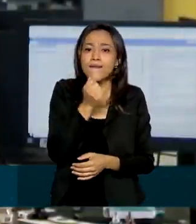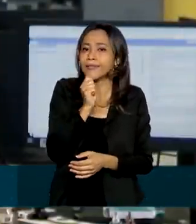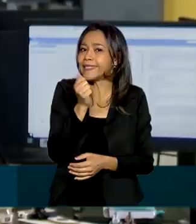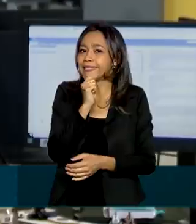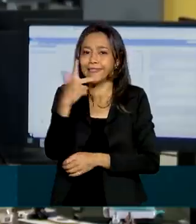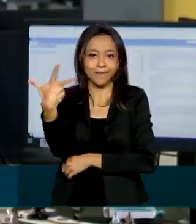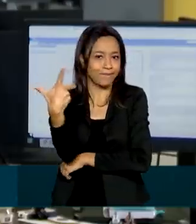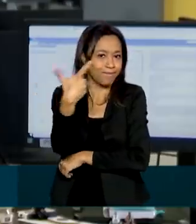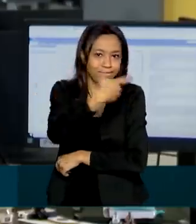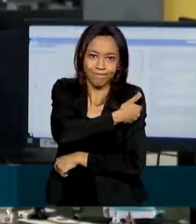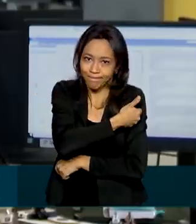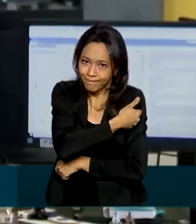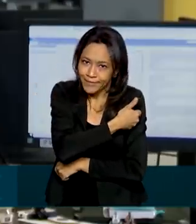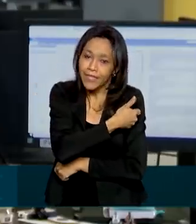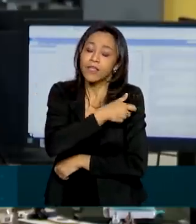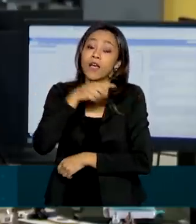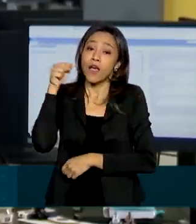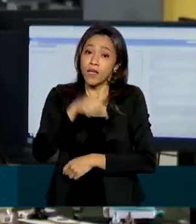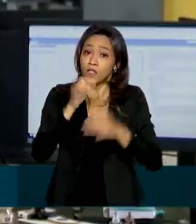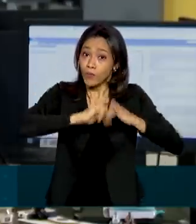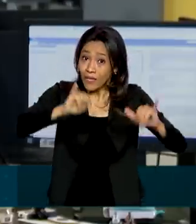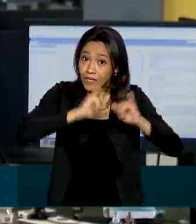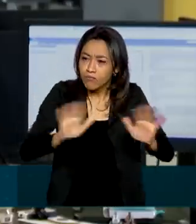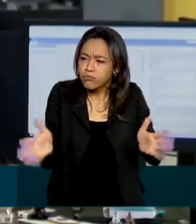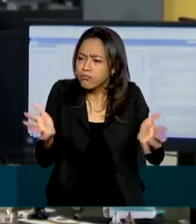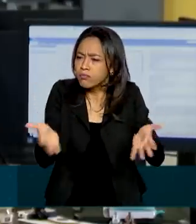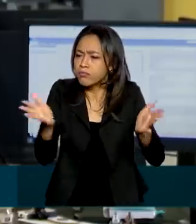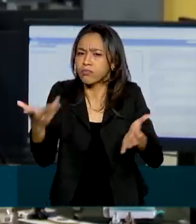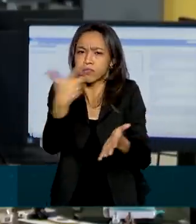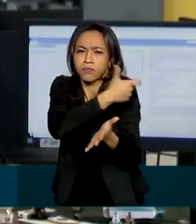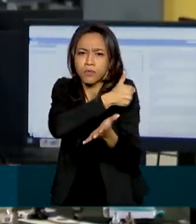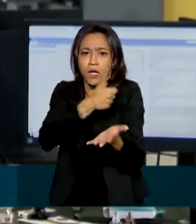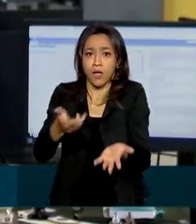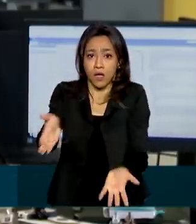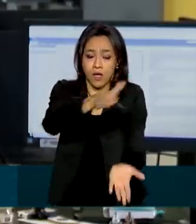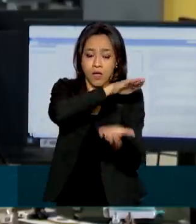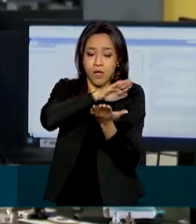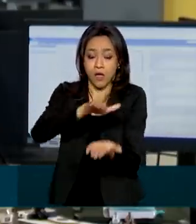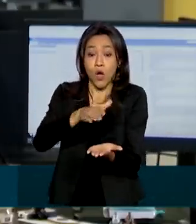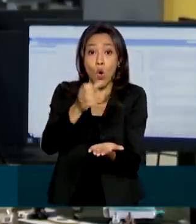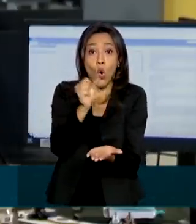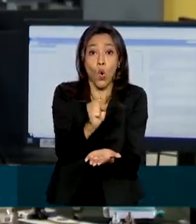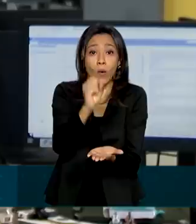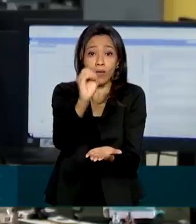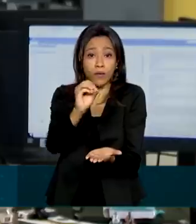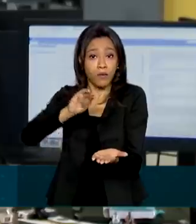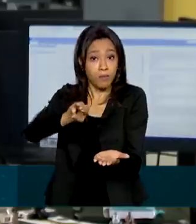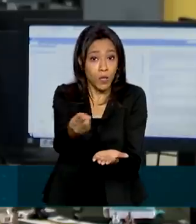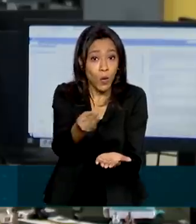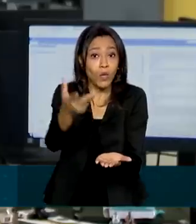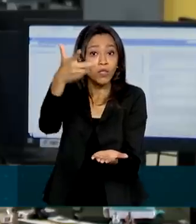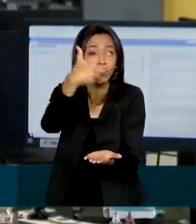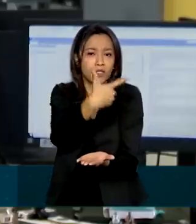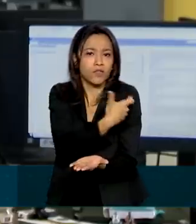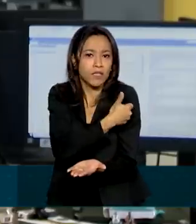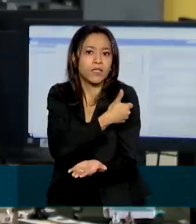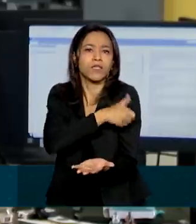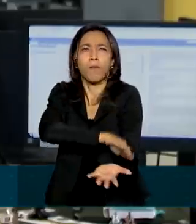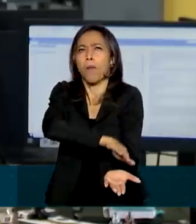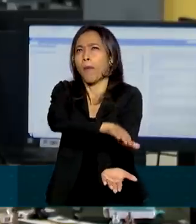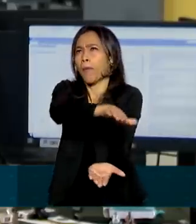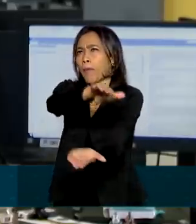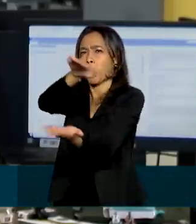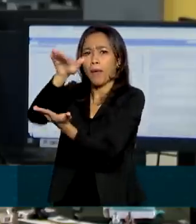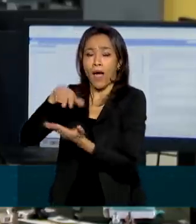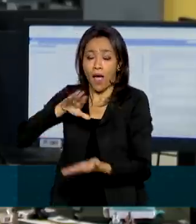foram vacinadas. Para a campanha, o Ministério da Saúde distribuiu quase 80 milhões de doses. Aqui no Rio, até esta